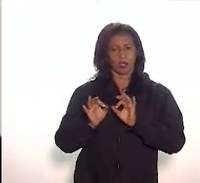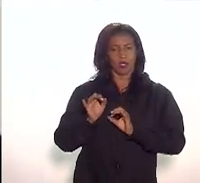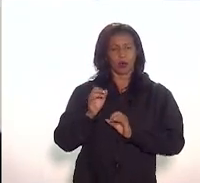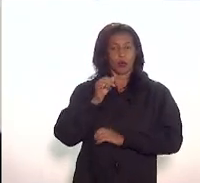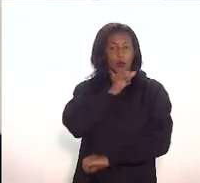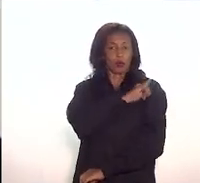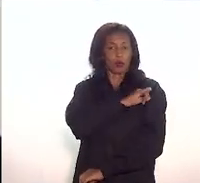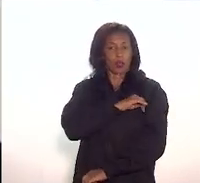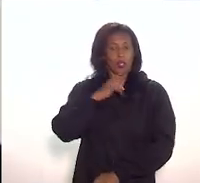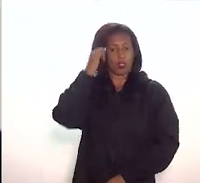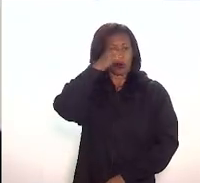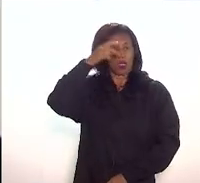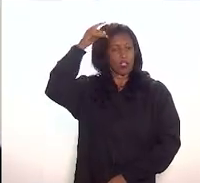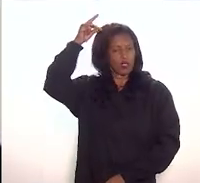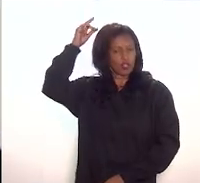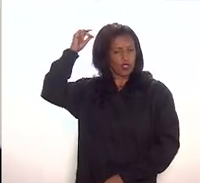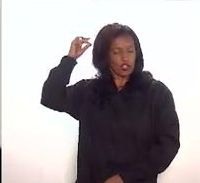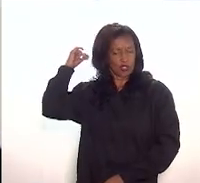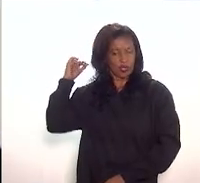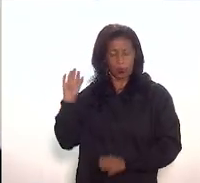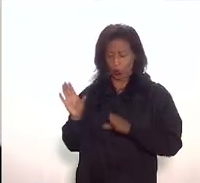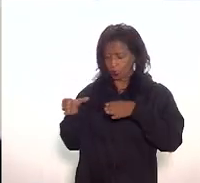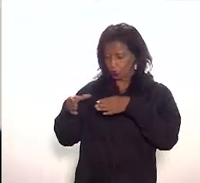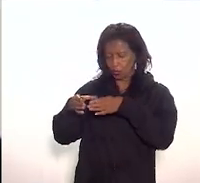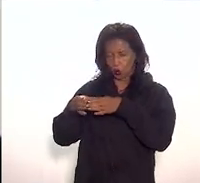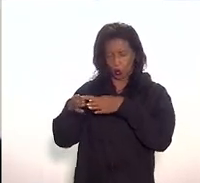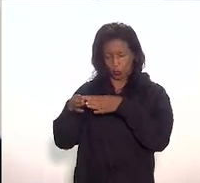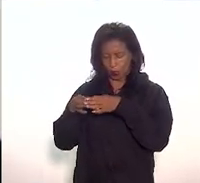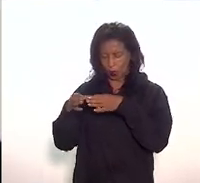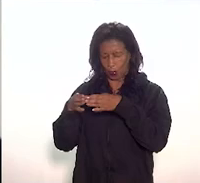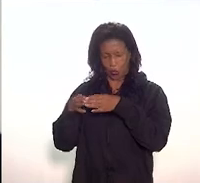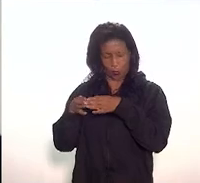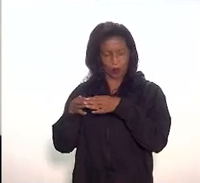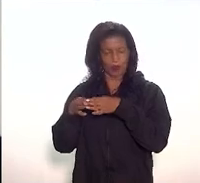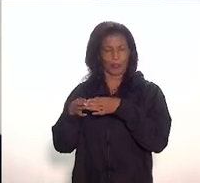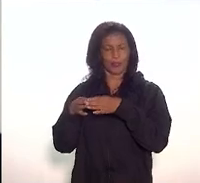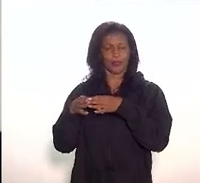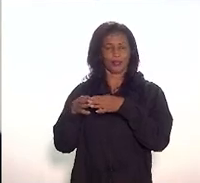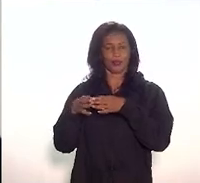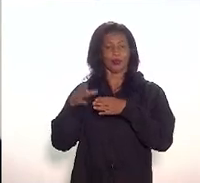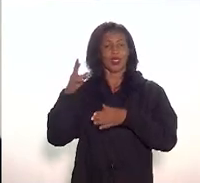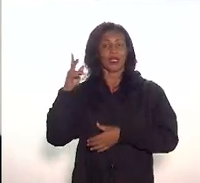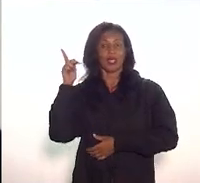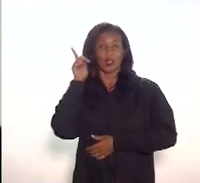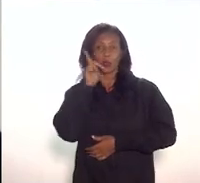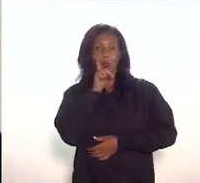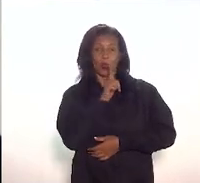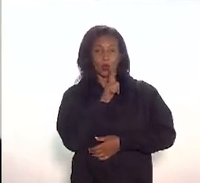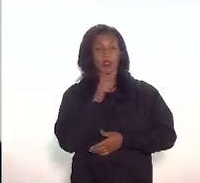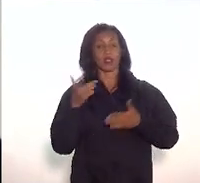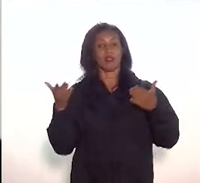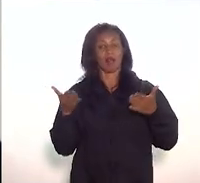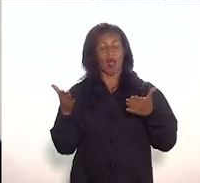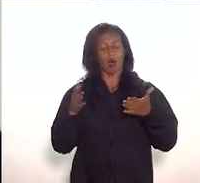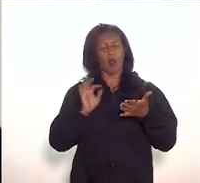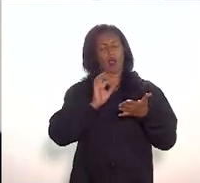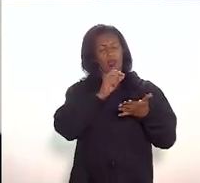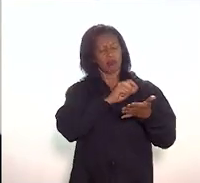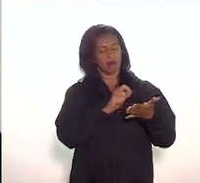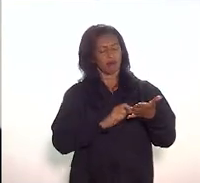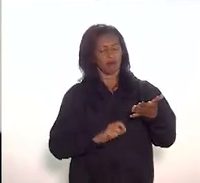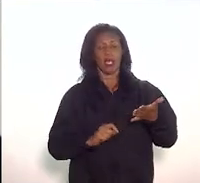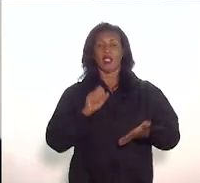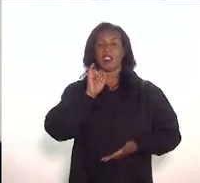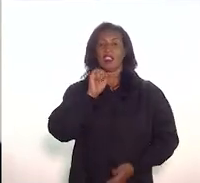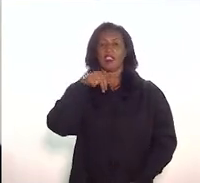junto com a Liga de Guias que fez um Max Funding no BNDES e está conseguindo terminar esse inventário. Então, quer